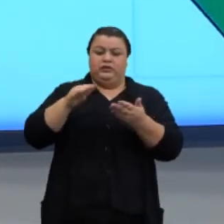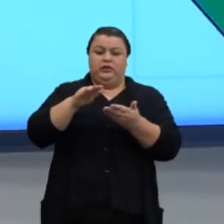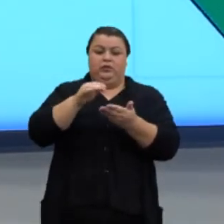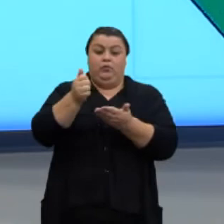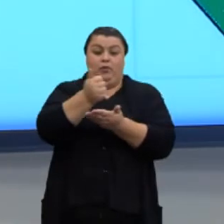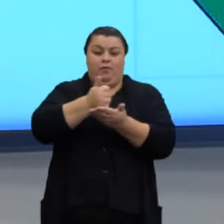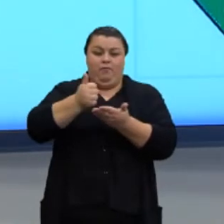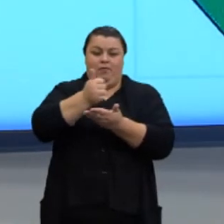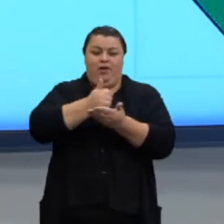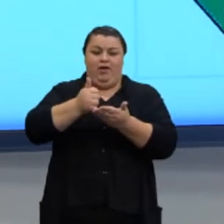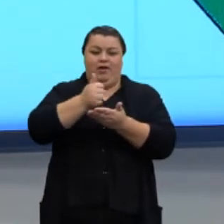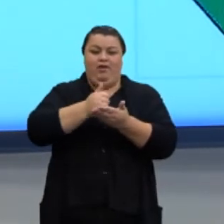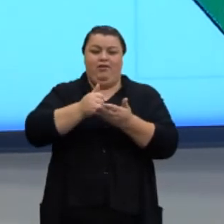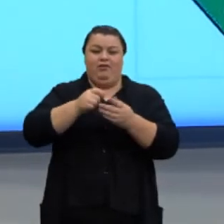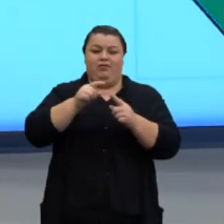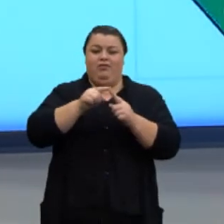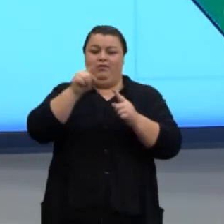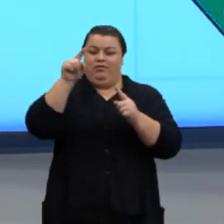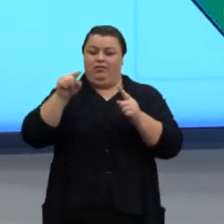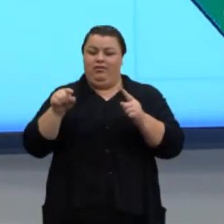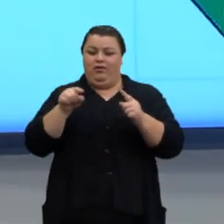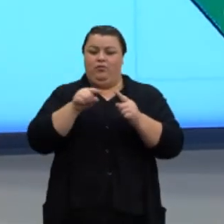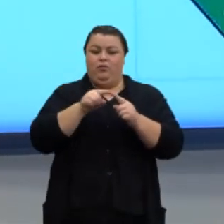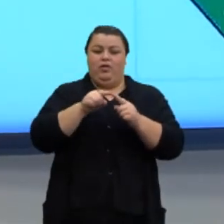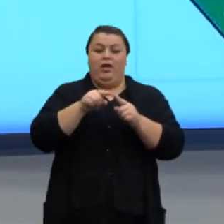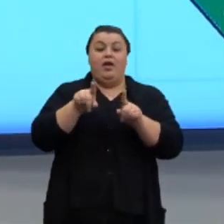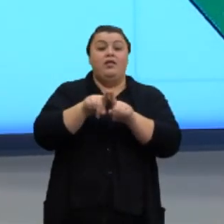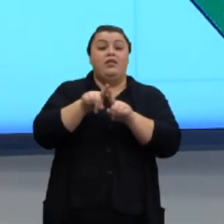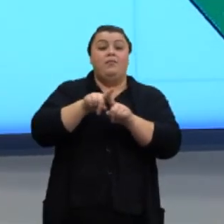e tem as faces triangulares.